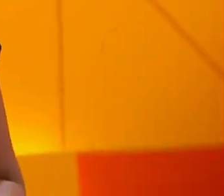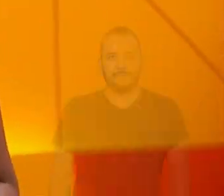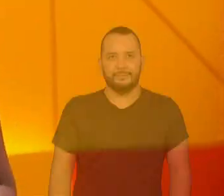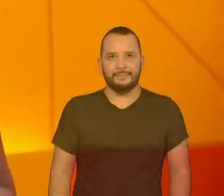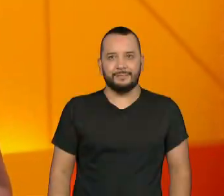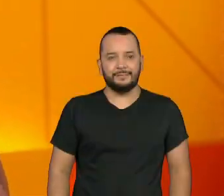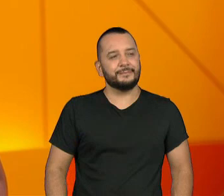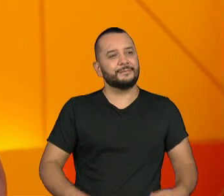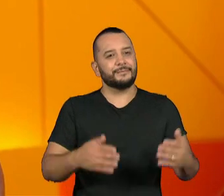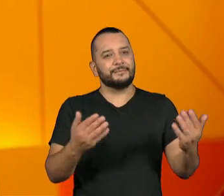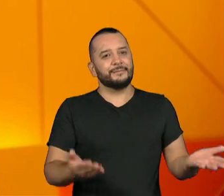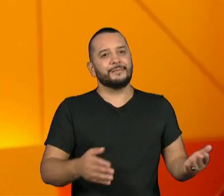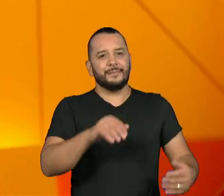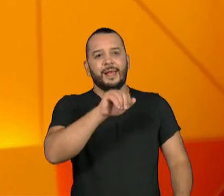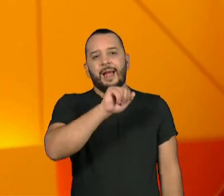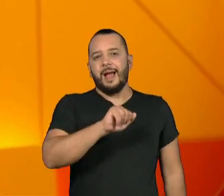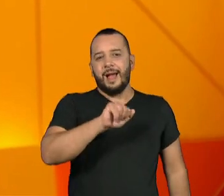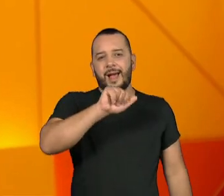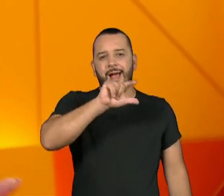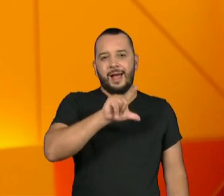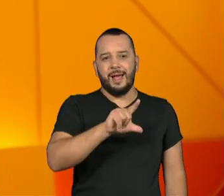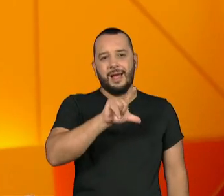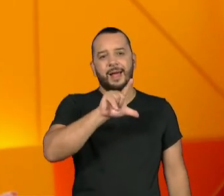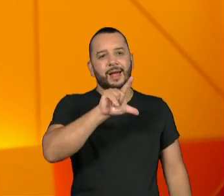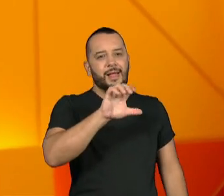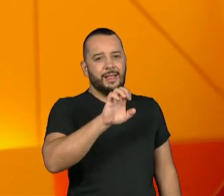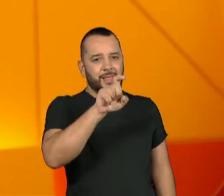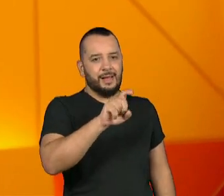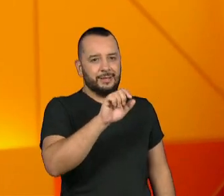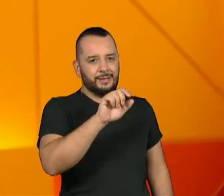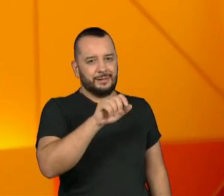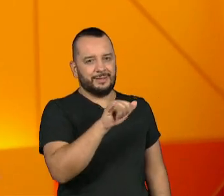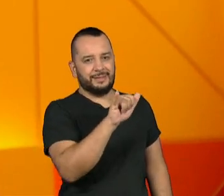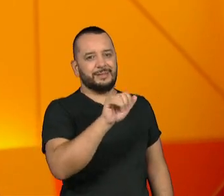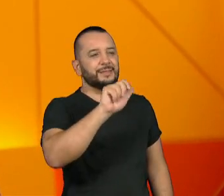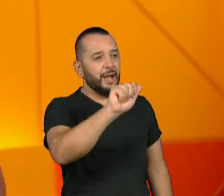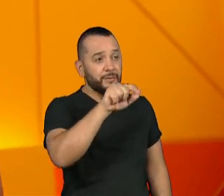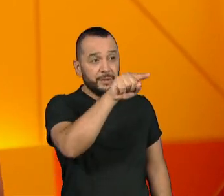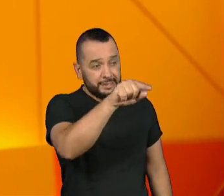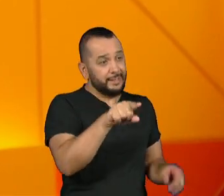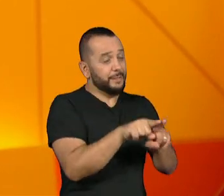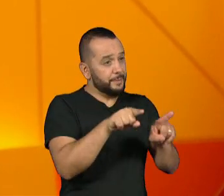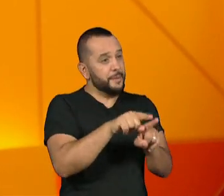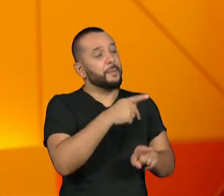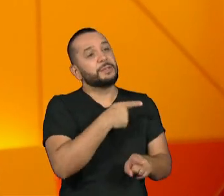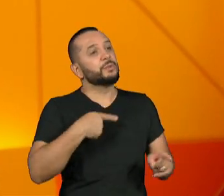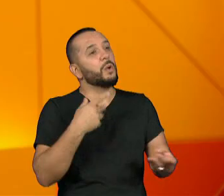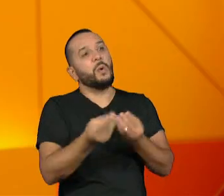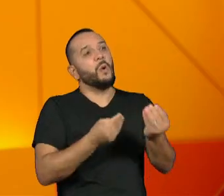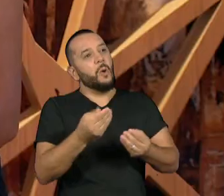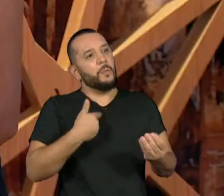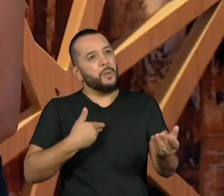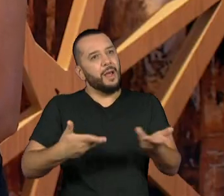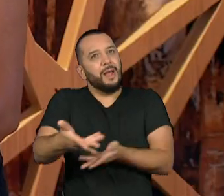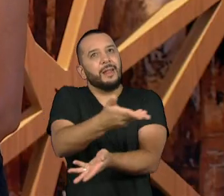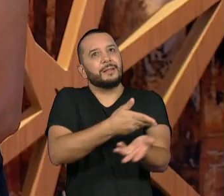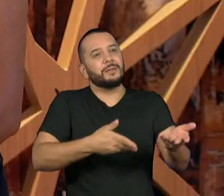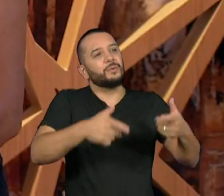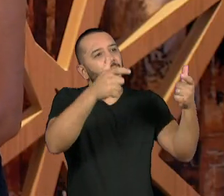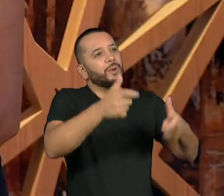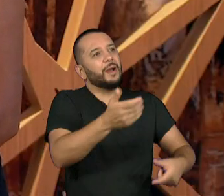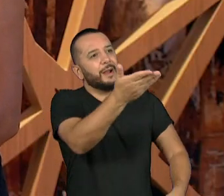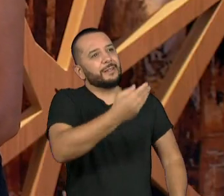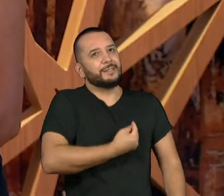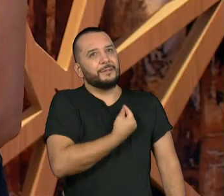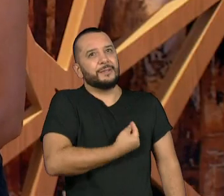Alexia, você também é pastora. Queria que você falasse um pouco para a gente como é que é essa relação ali no ambiente em que você está. A